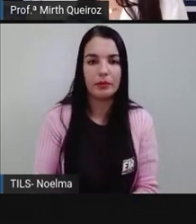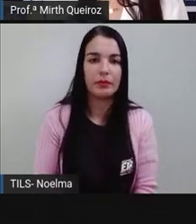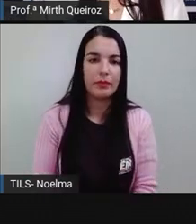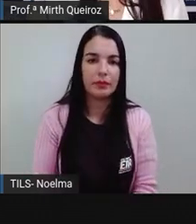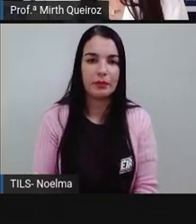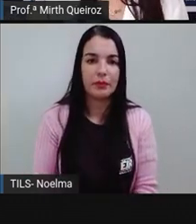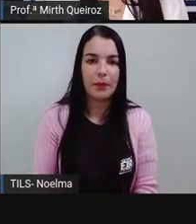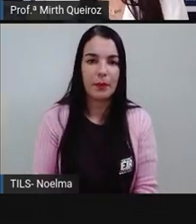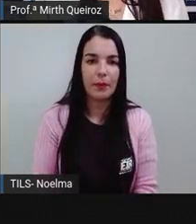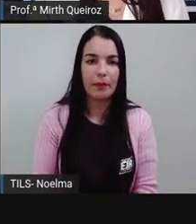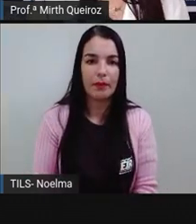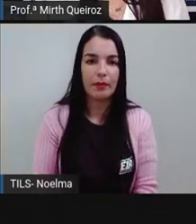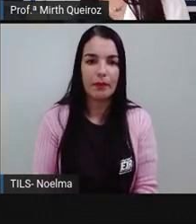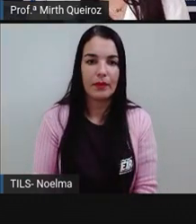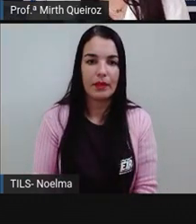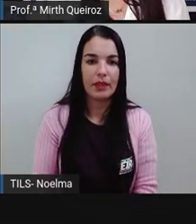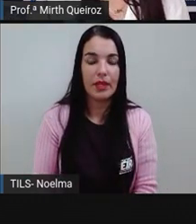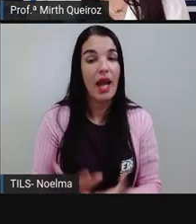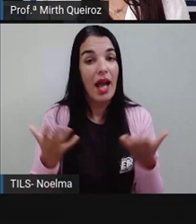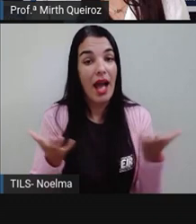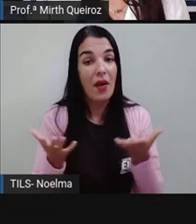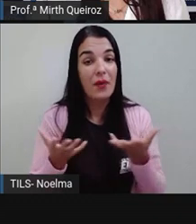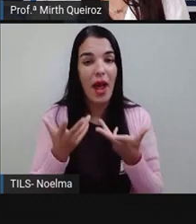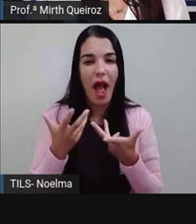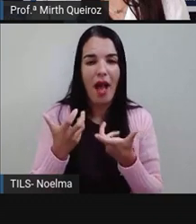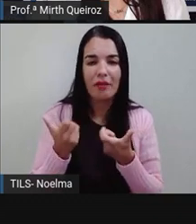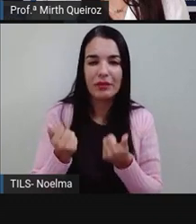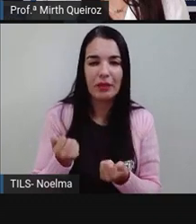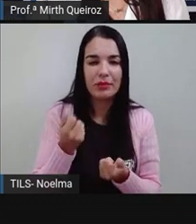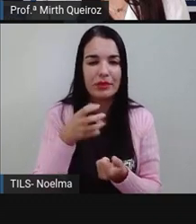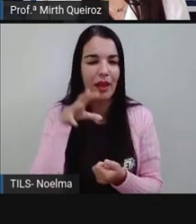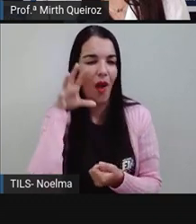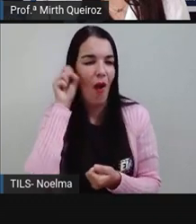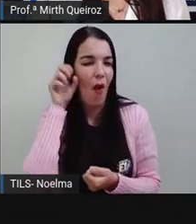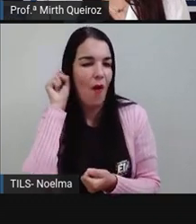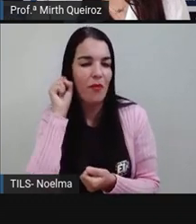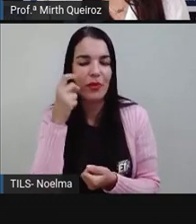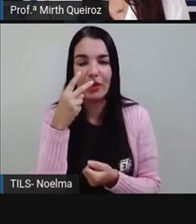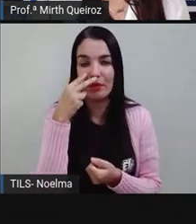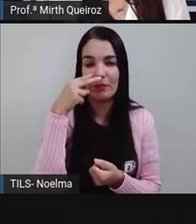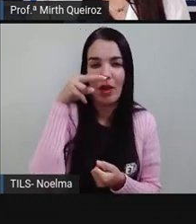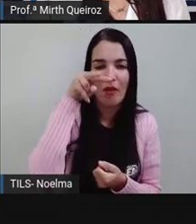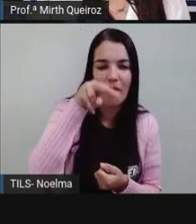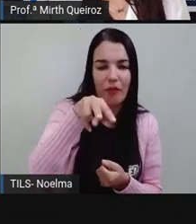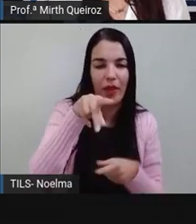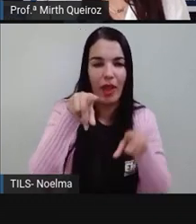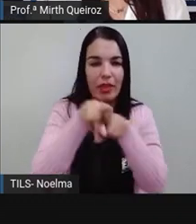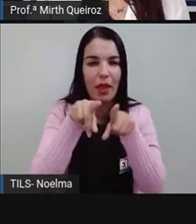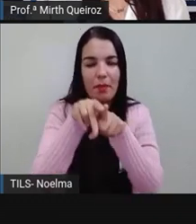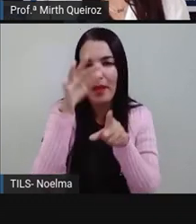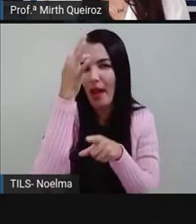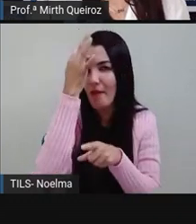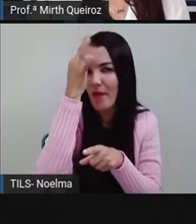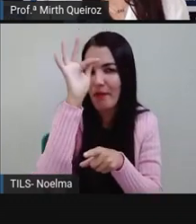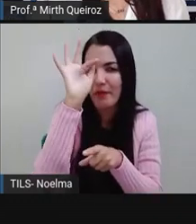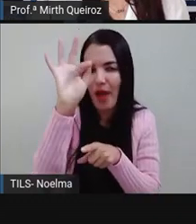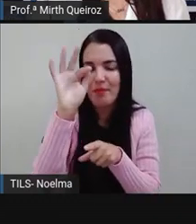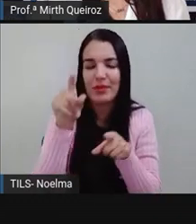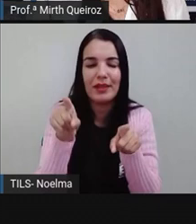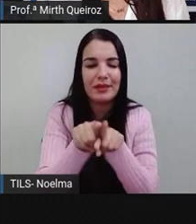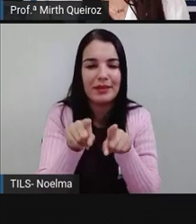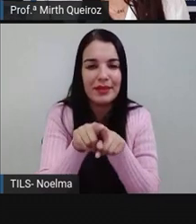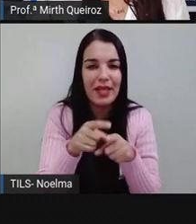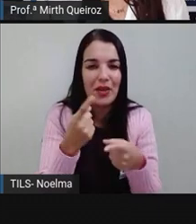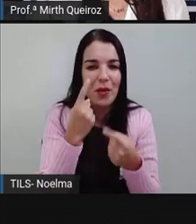para o plural. E já que a gente falou sobre essa fábula, vamos aqui nos divertir um pouquinho aí,